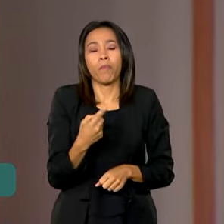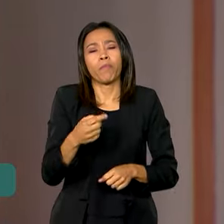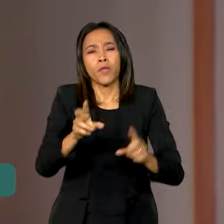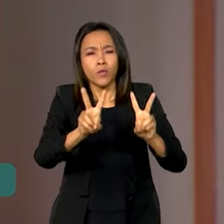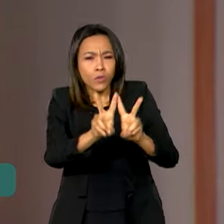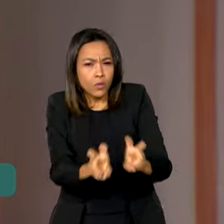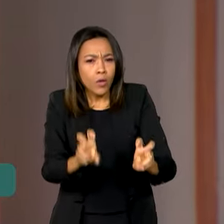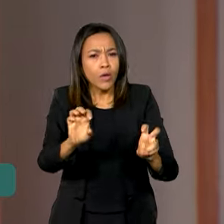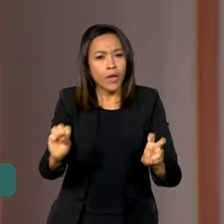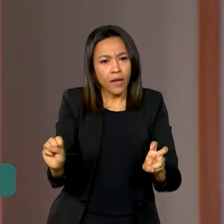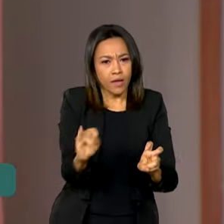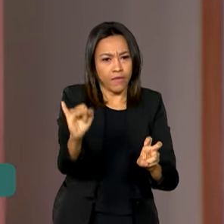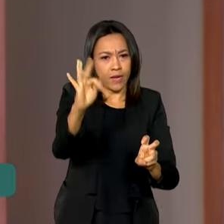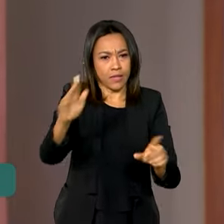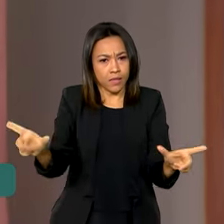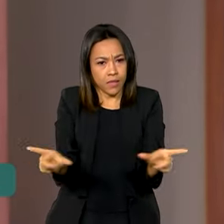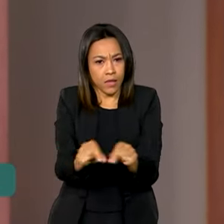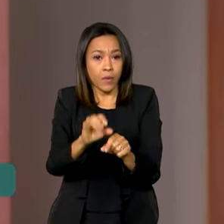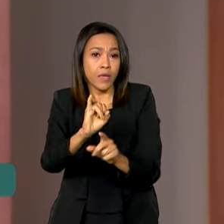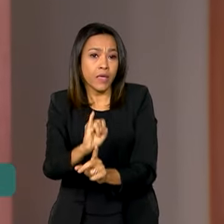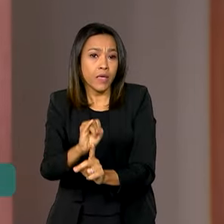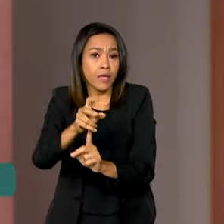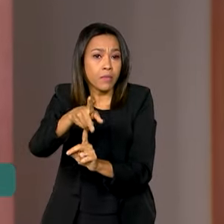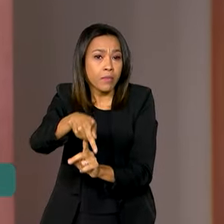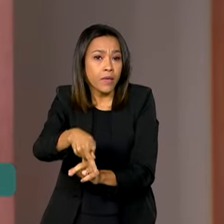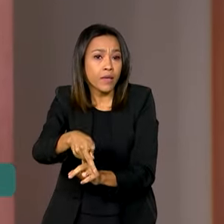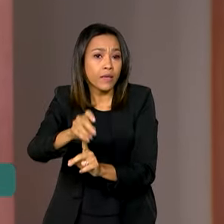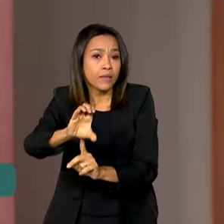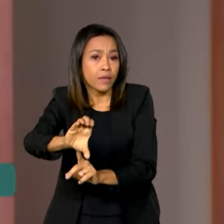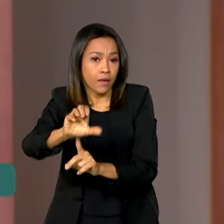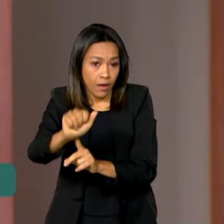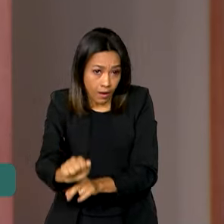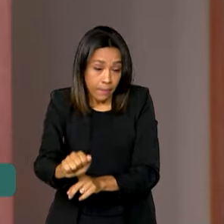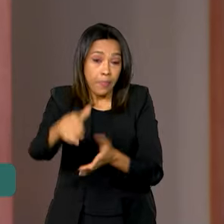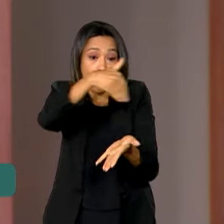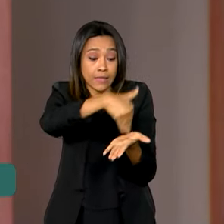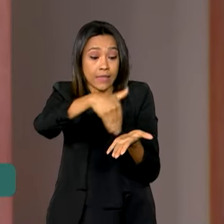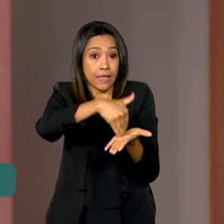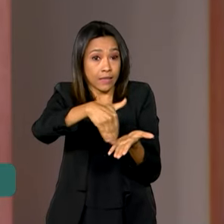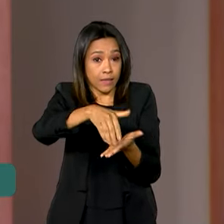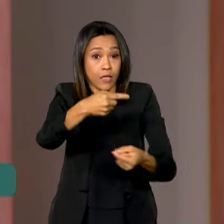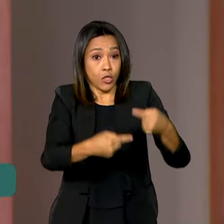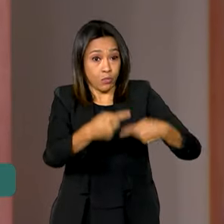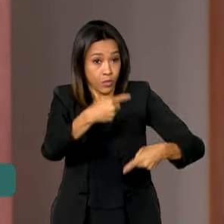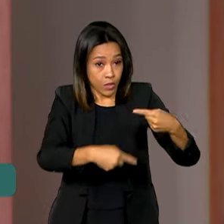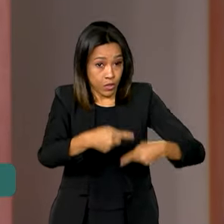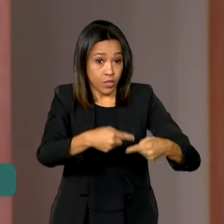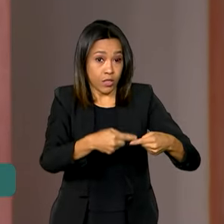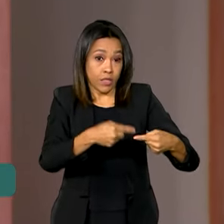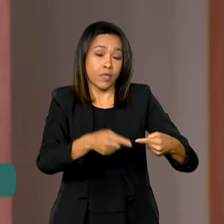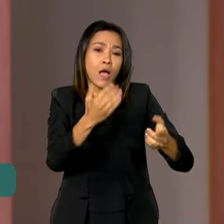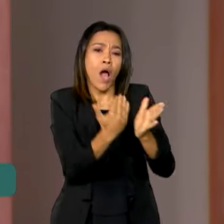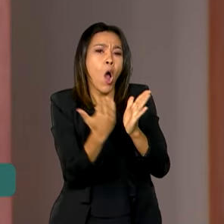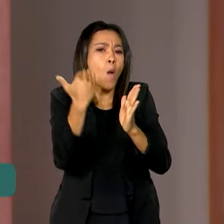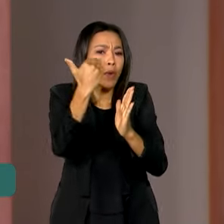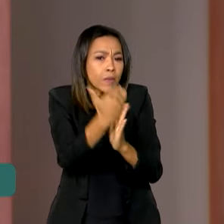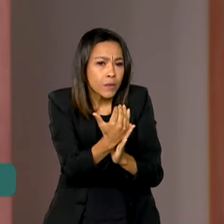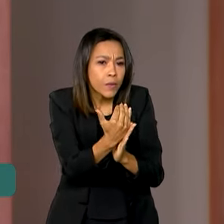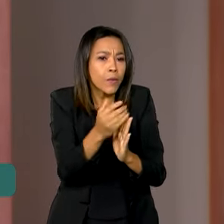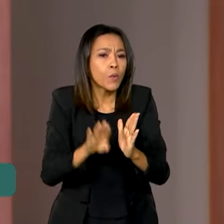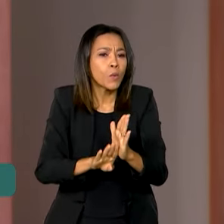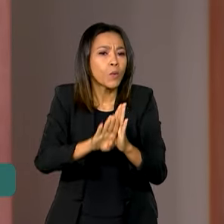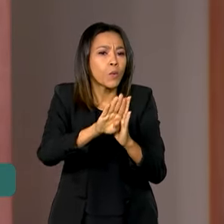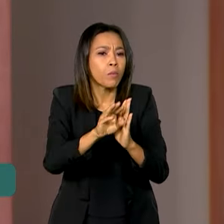pelo Índice Nacional de Preços ao Consumidor Amplo, o IPCA, a Secretaria de Política Econômica aumentou essa projeção